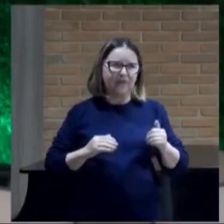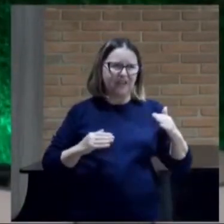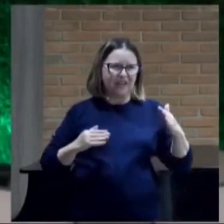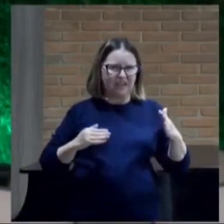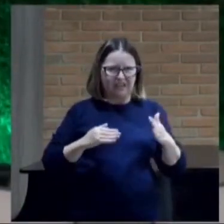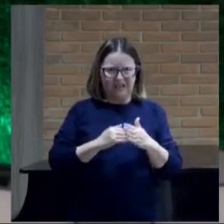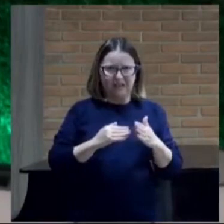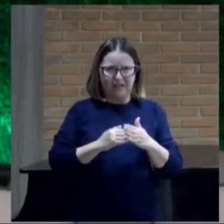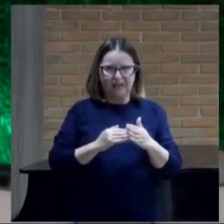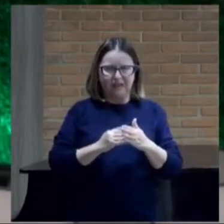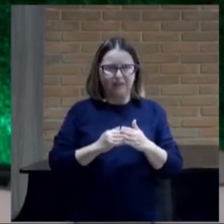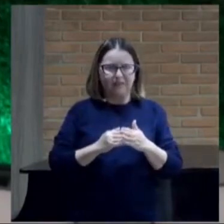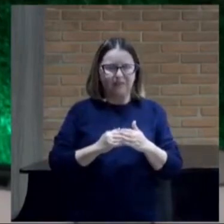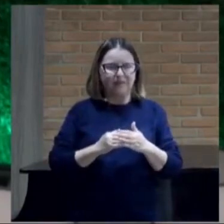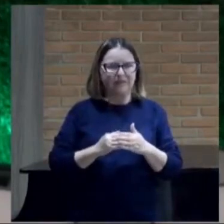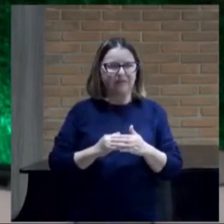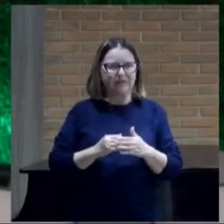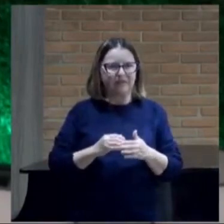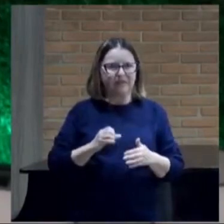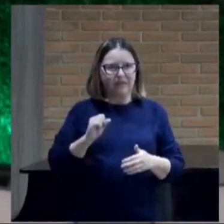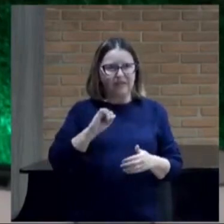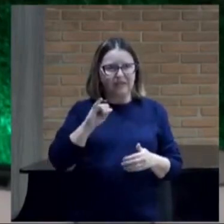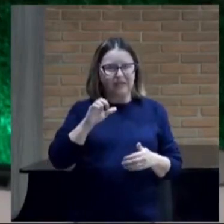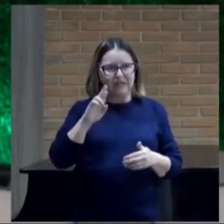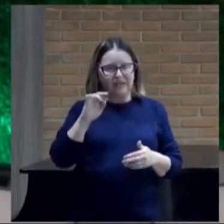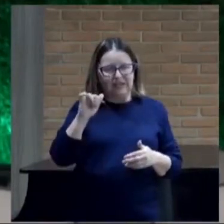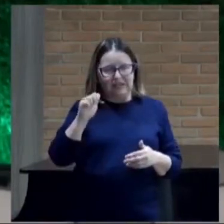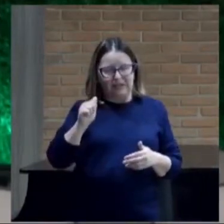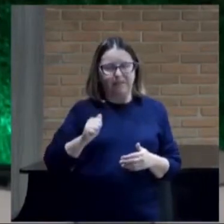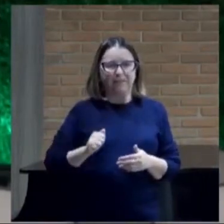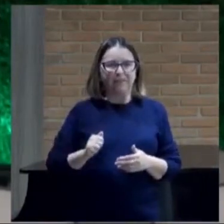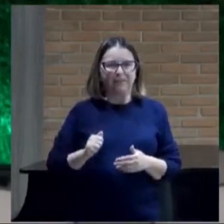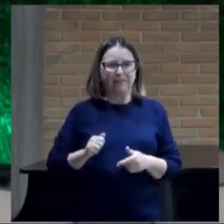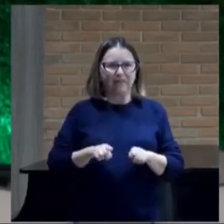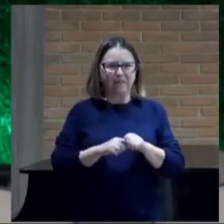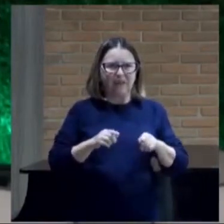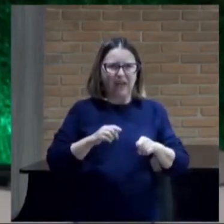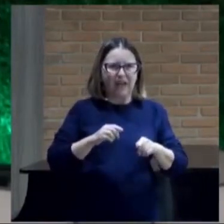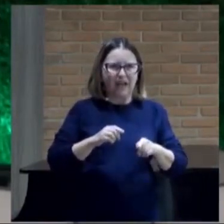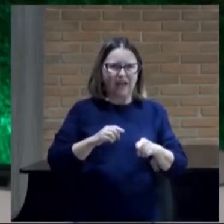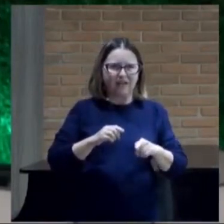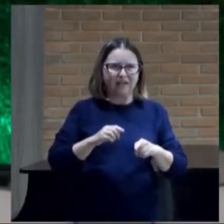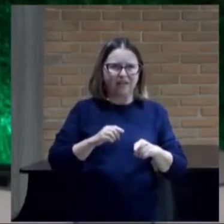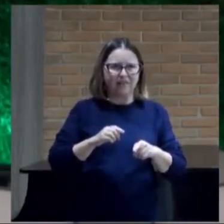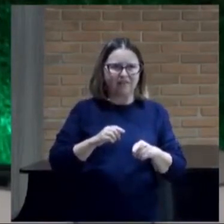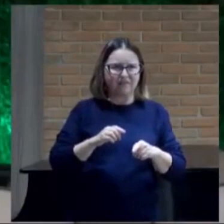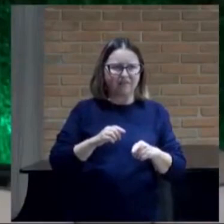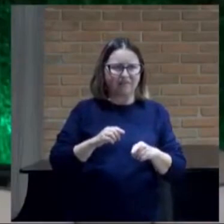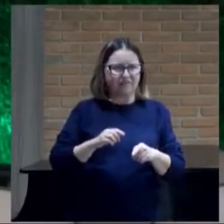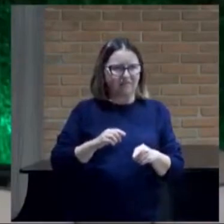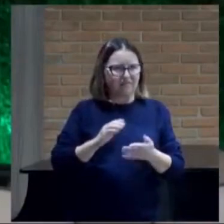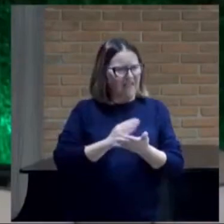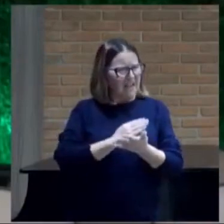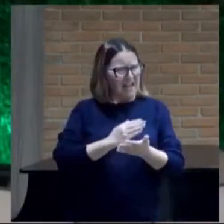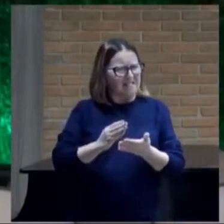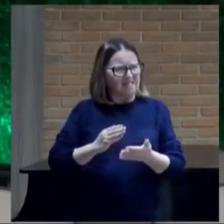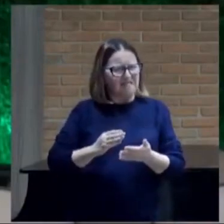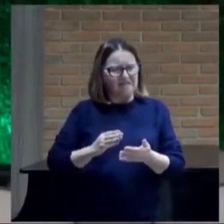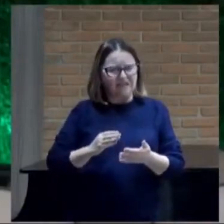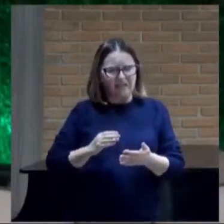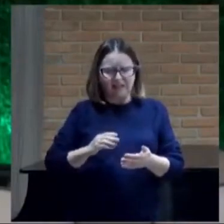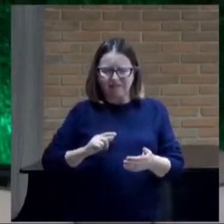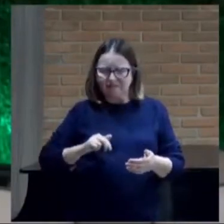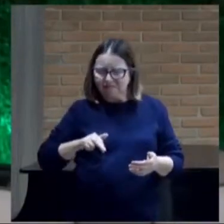Aquele monte, Manain ali, aquela coisa. Mas de vez em quando, eles passam. Um passa pra lá, outro passa pra cá, e eles